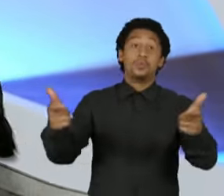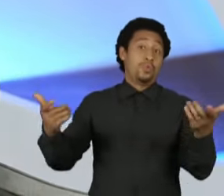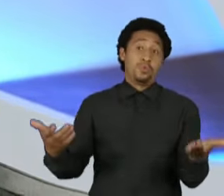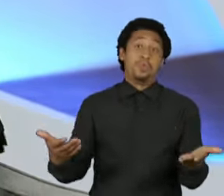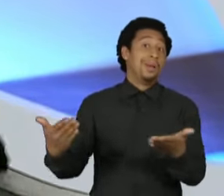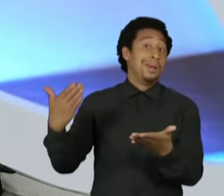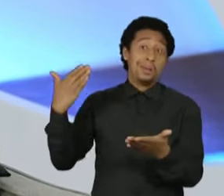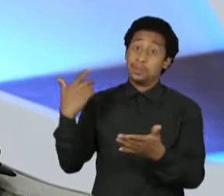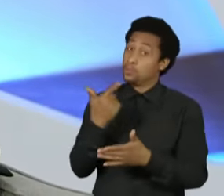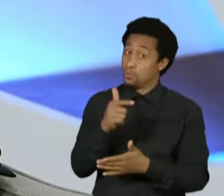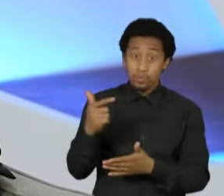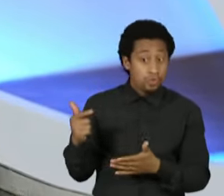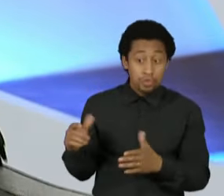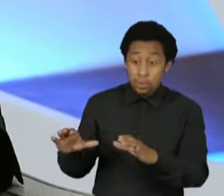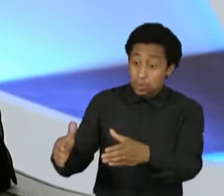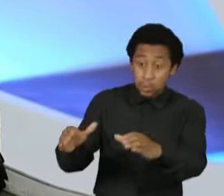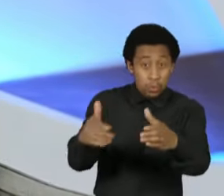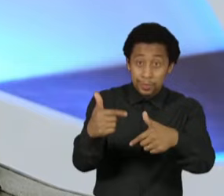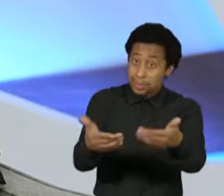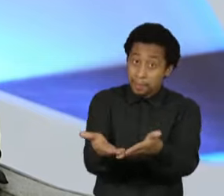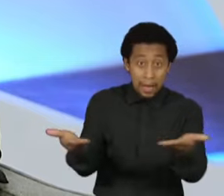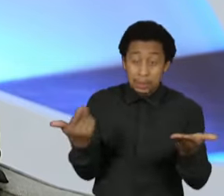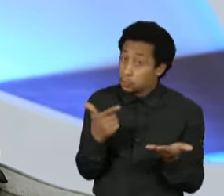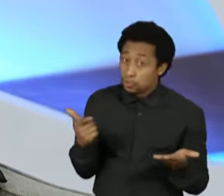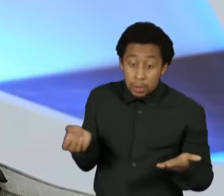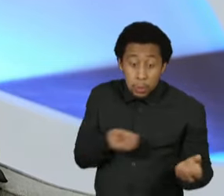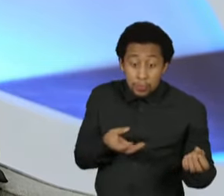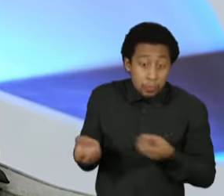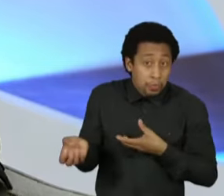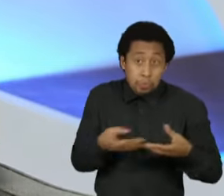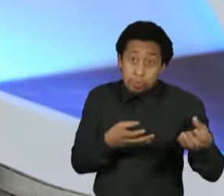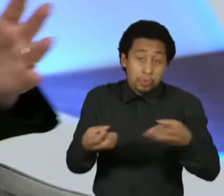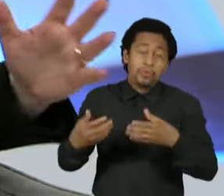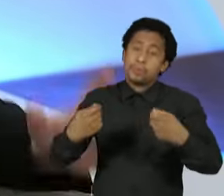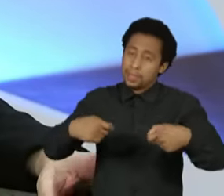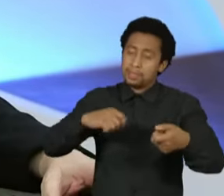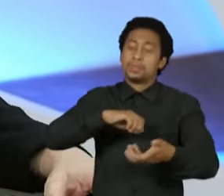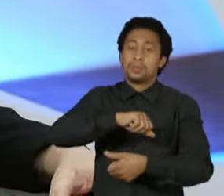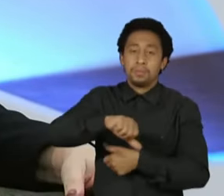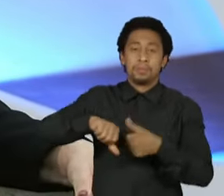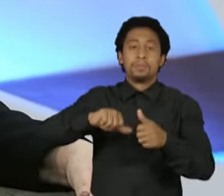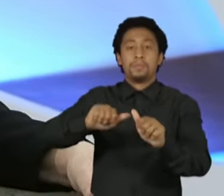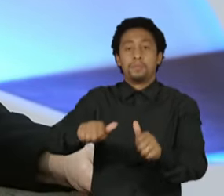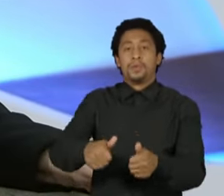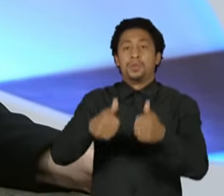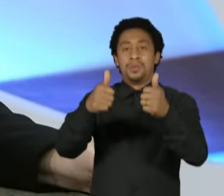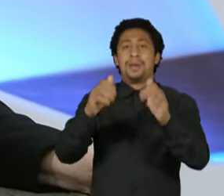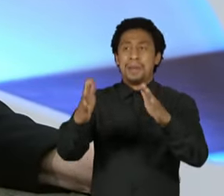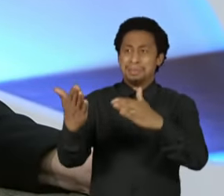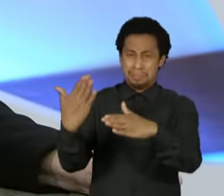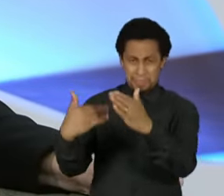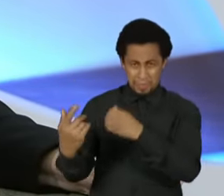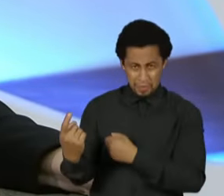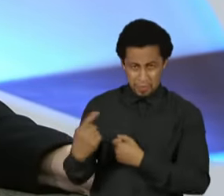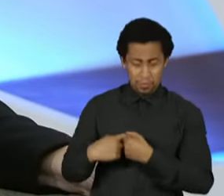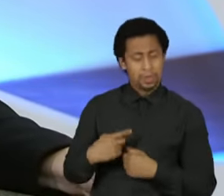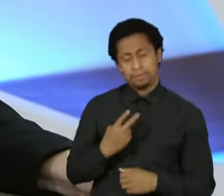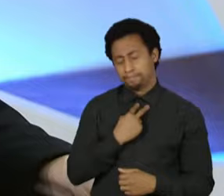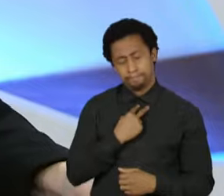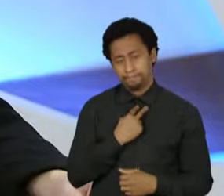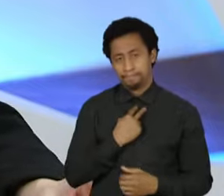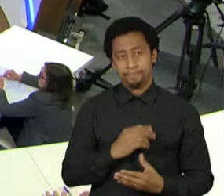esse número e que vão precisar entrar. A gente pode aperfeiçoar a reforma trabalhista, mas nós não podemos retroceder no sentido de anulá-la.